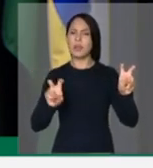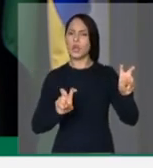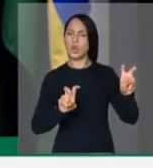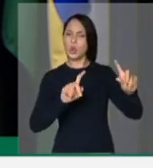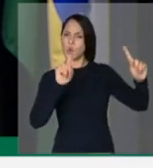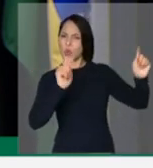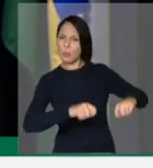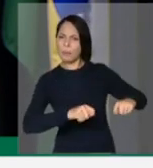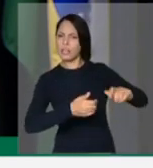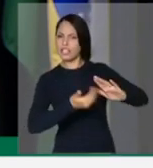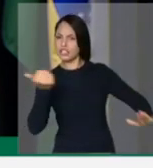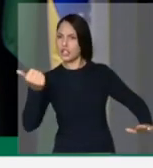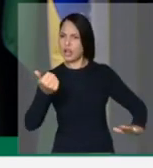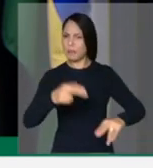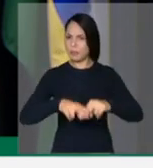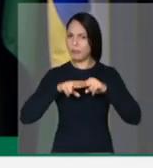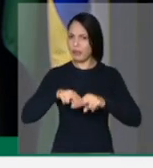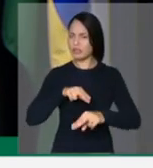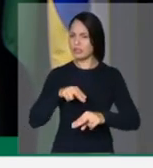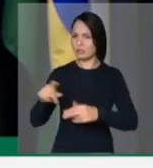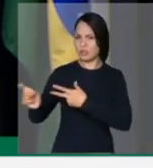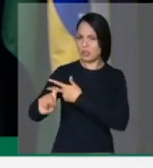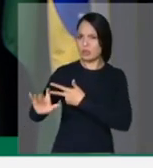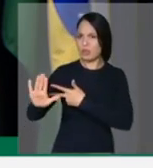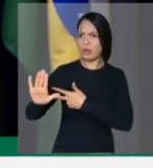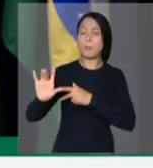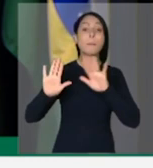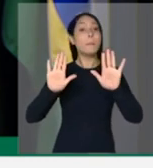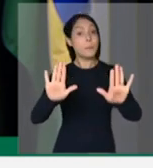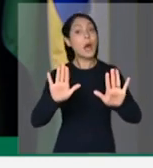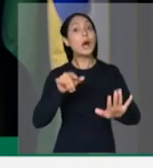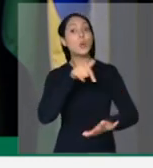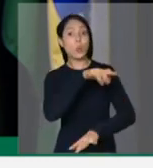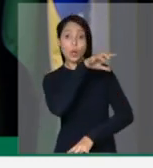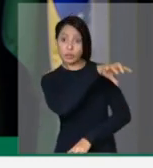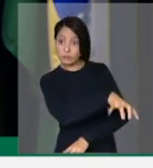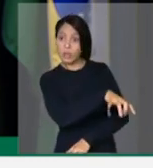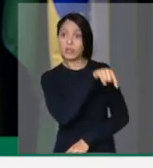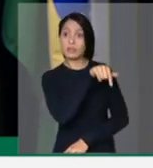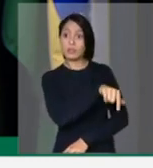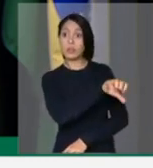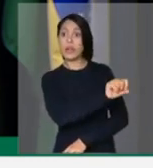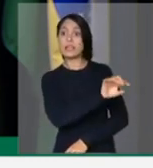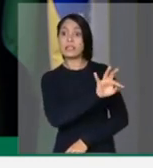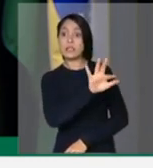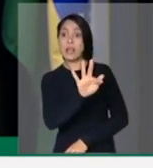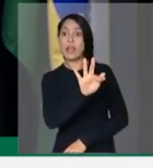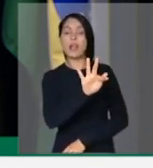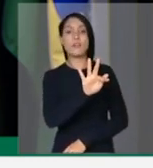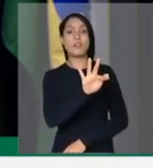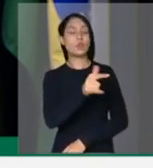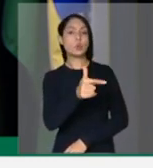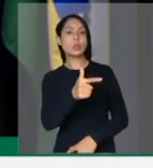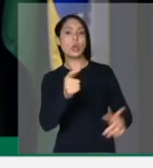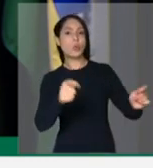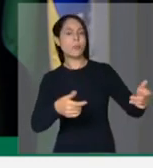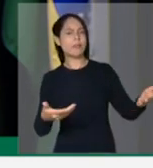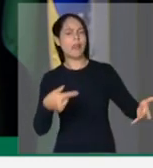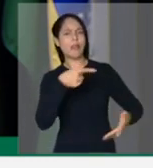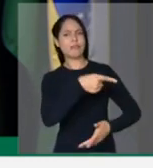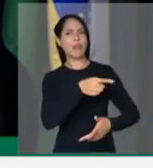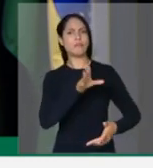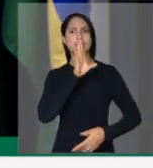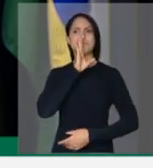Executivo, mas se cala quando há usurpação de competência por parte do STF. Aliás, qual é o papel